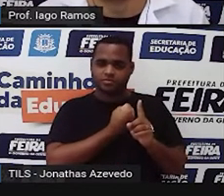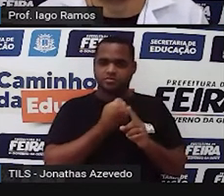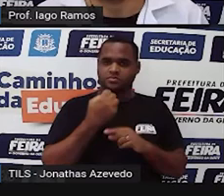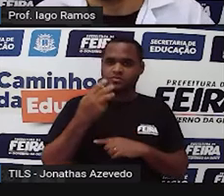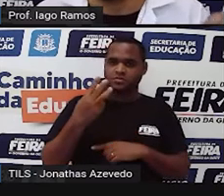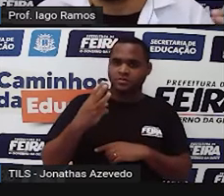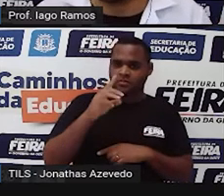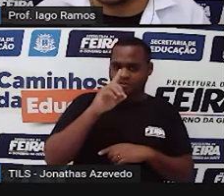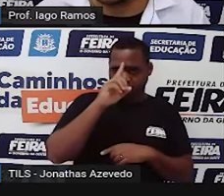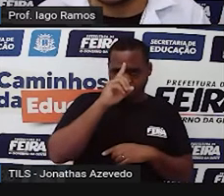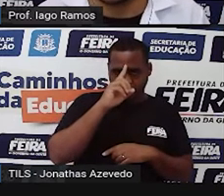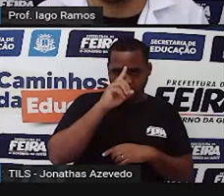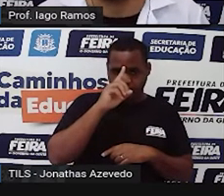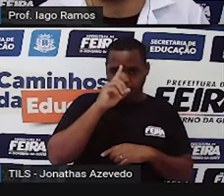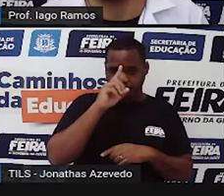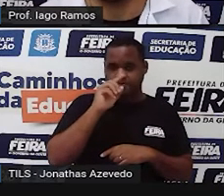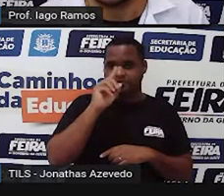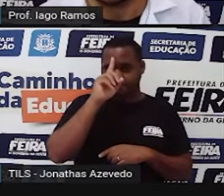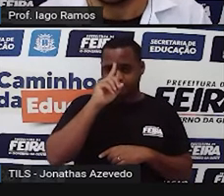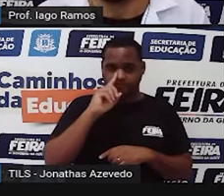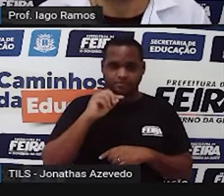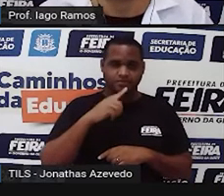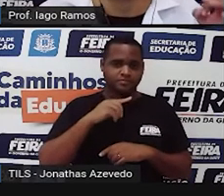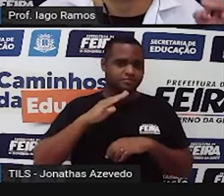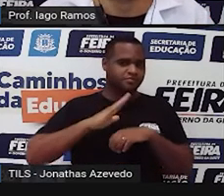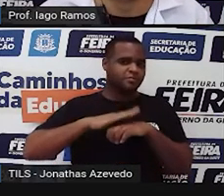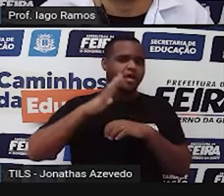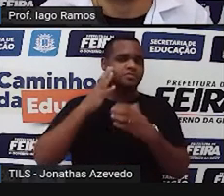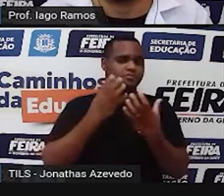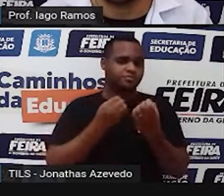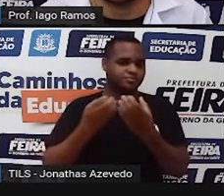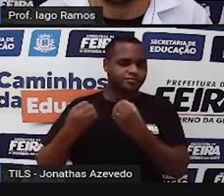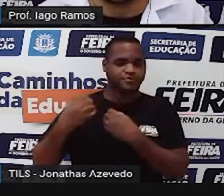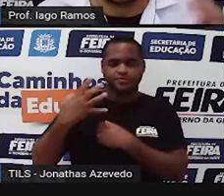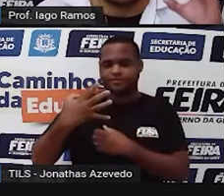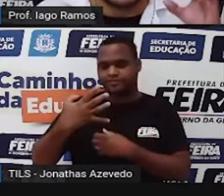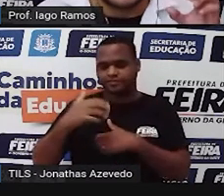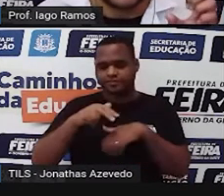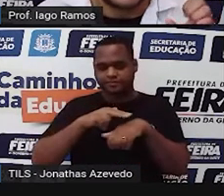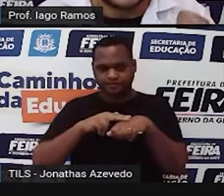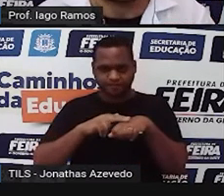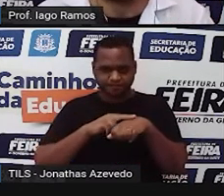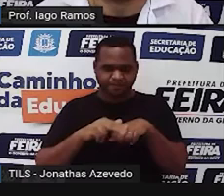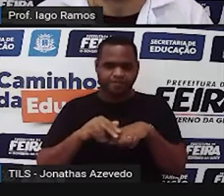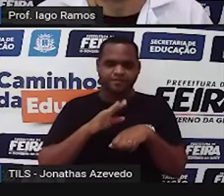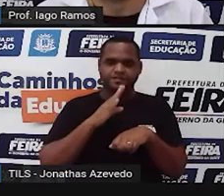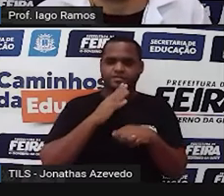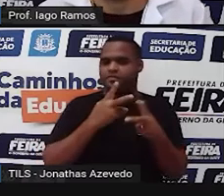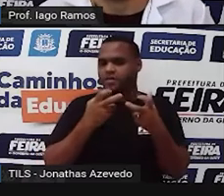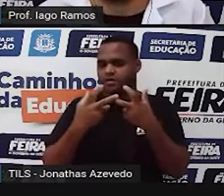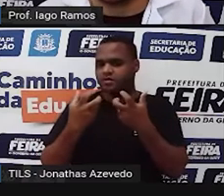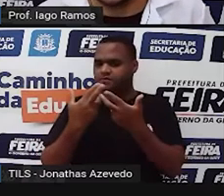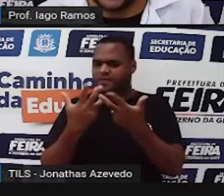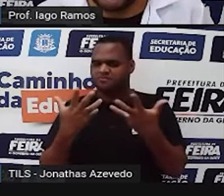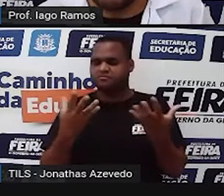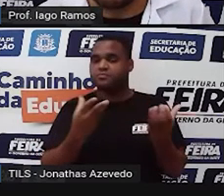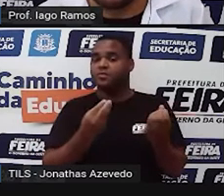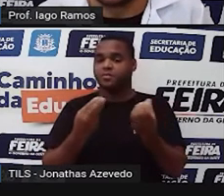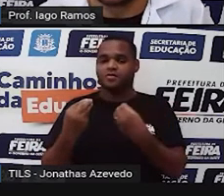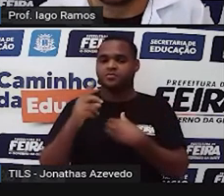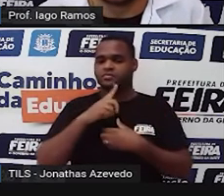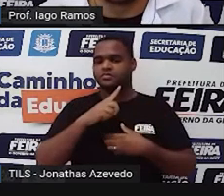amarelo, para a maioria das coisas que a gente viu. Ou número 4 em verde, você conseguiu captar bastante coisa?